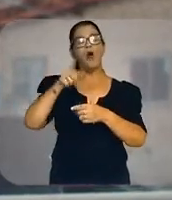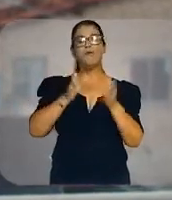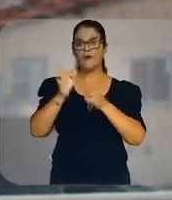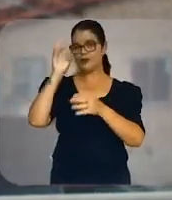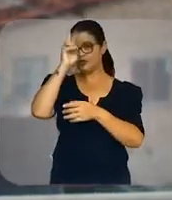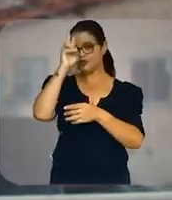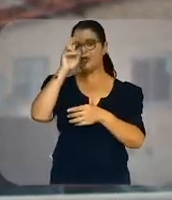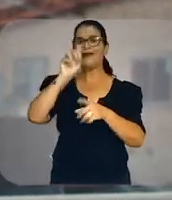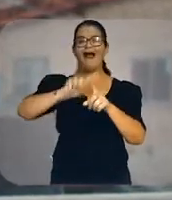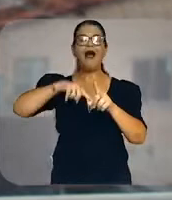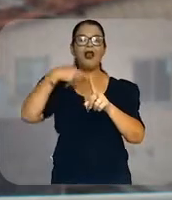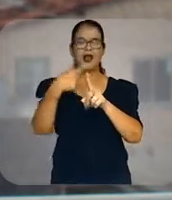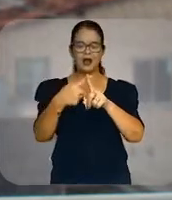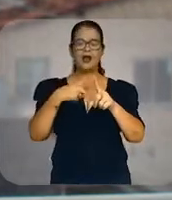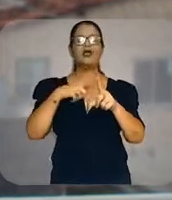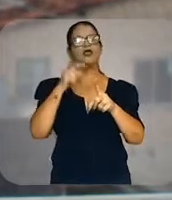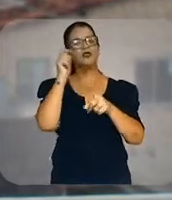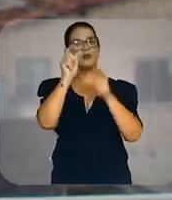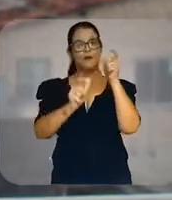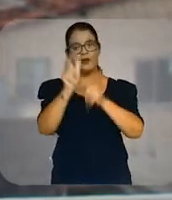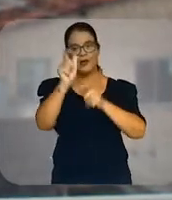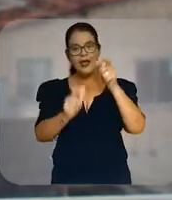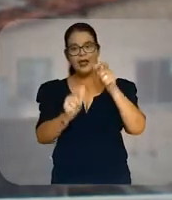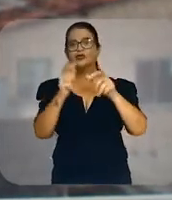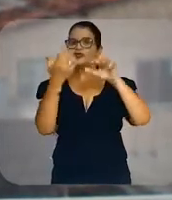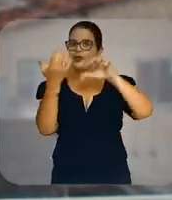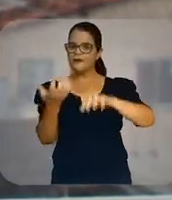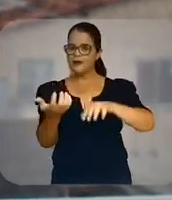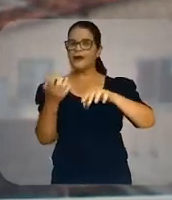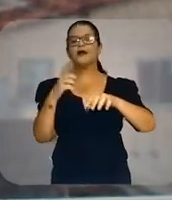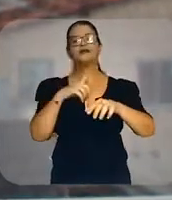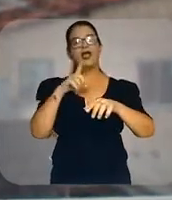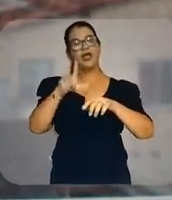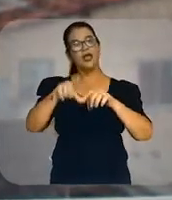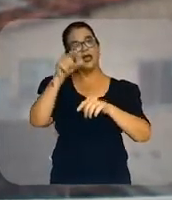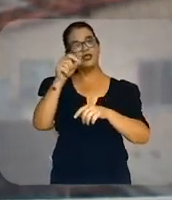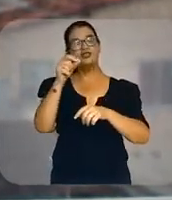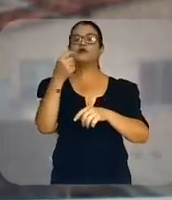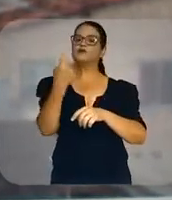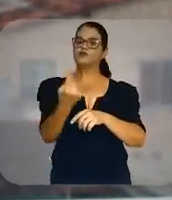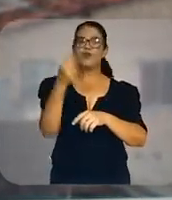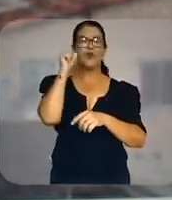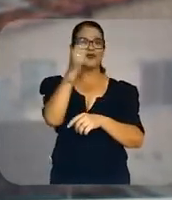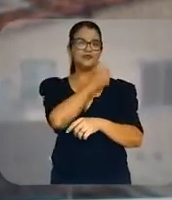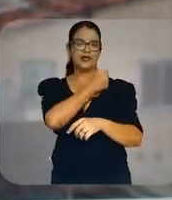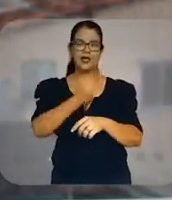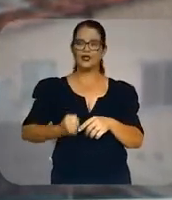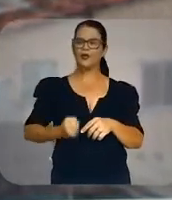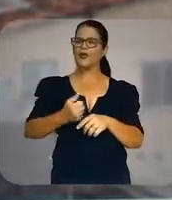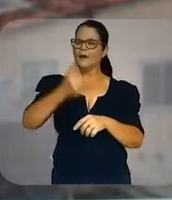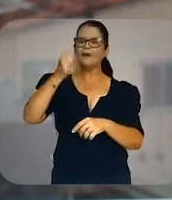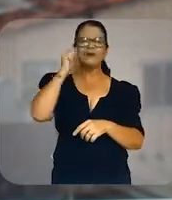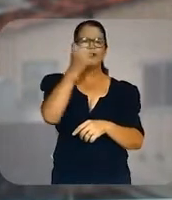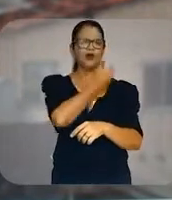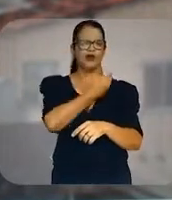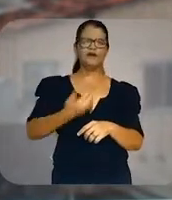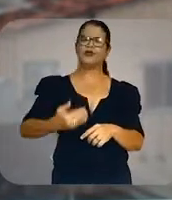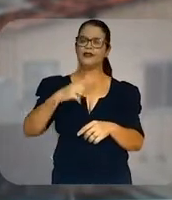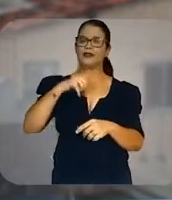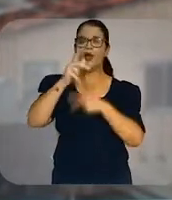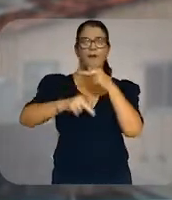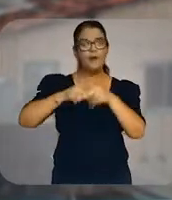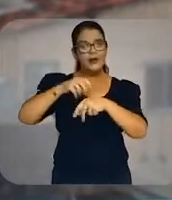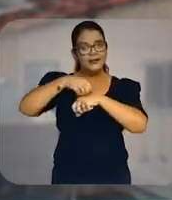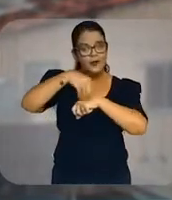Além da bancada feminina recorde na Câmara Federal, elas vemos uma senadora e vamos ter a primeira governadora. A